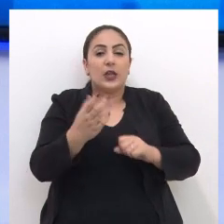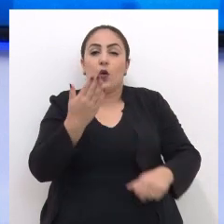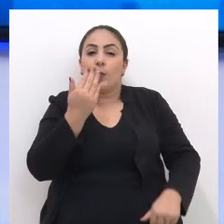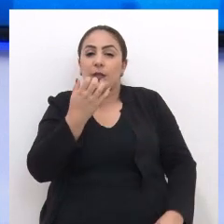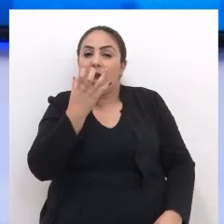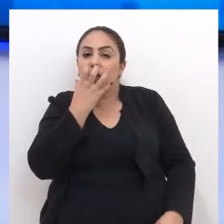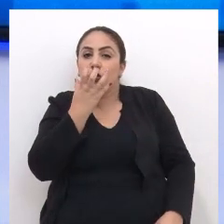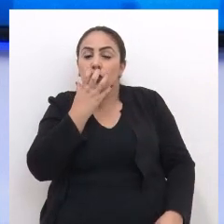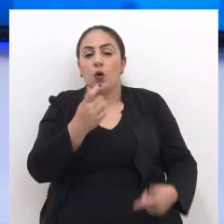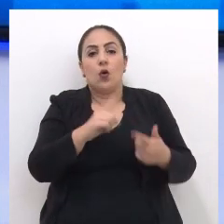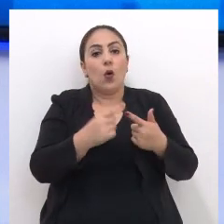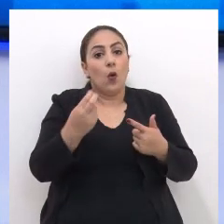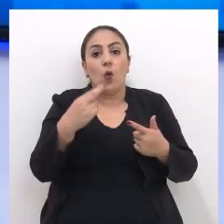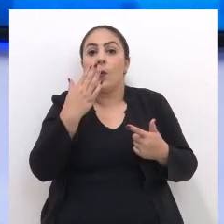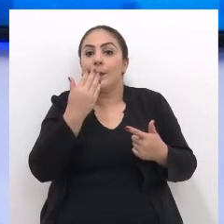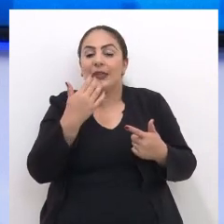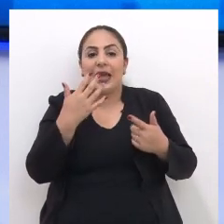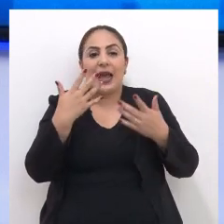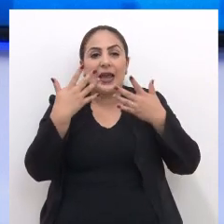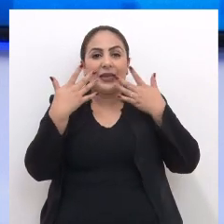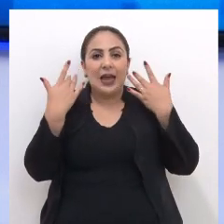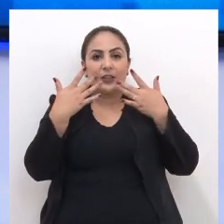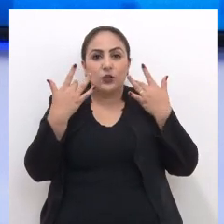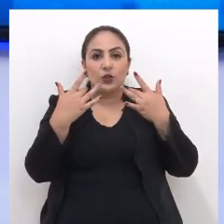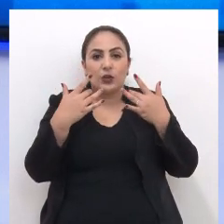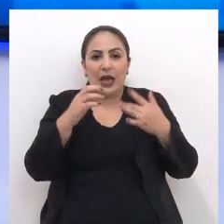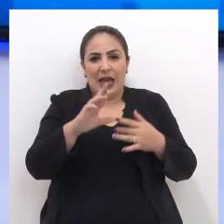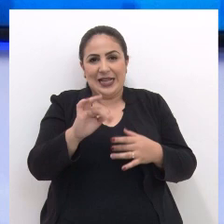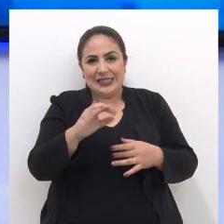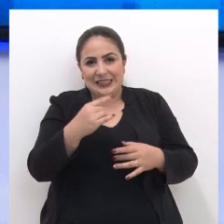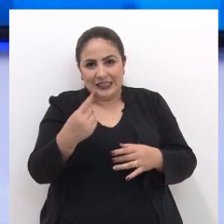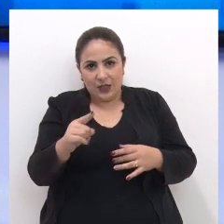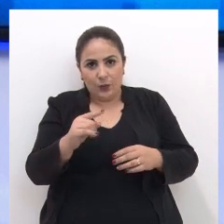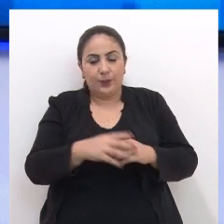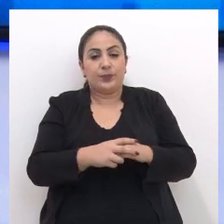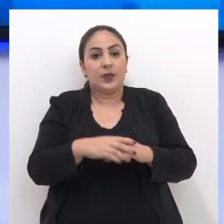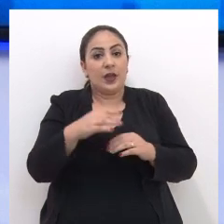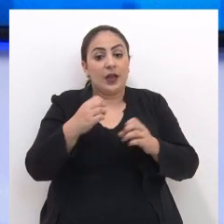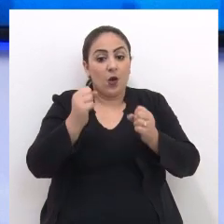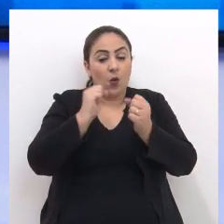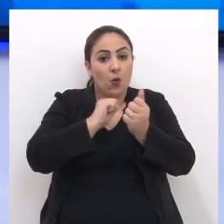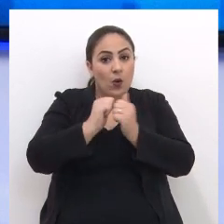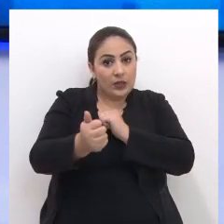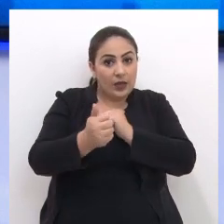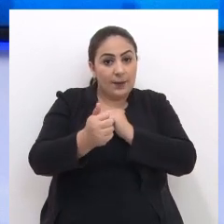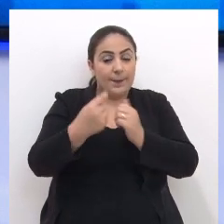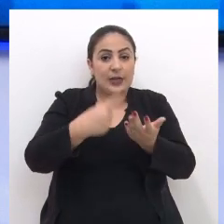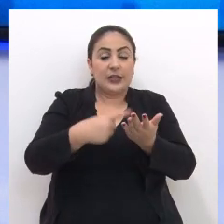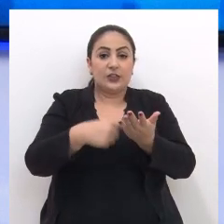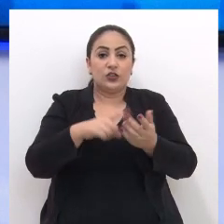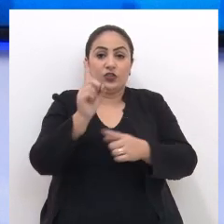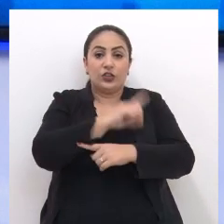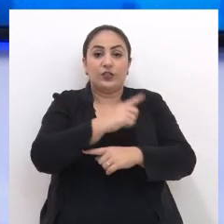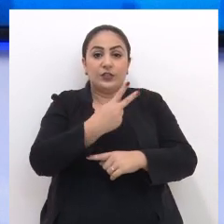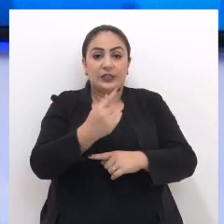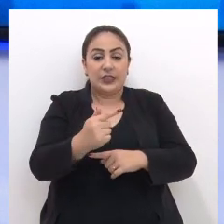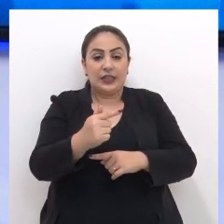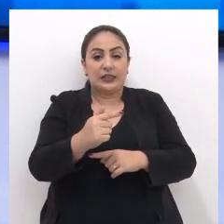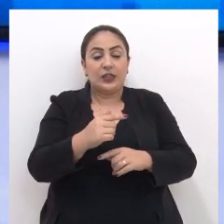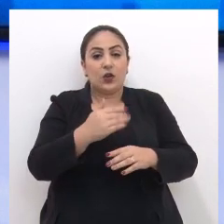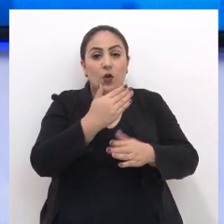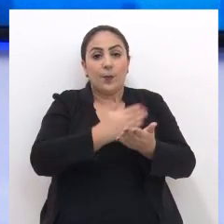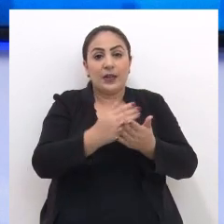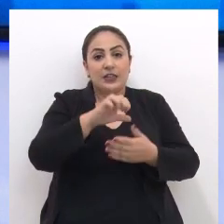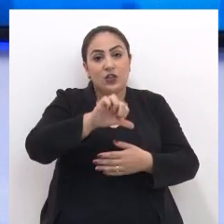pode ser ração para cachorros ou para gatos. A corrida está marcada para o dia 27, com largada às 9